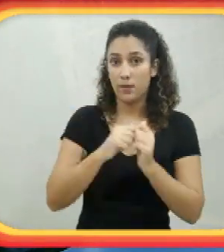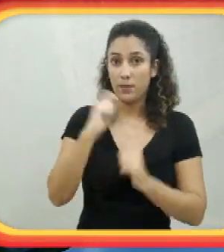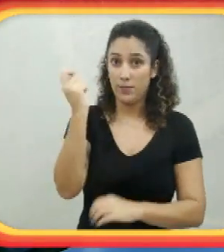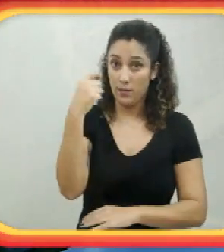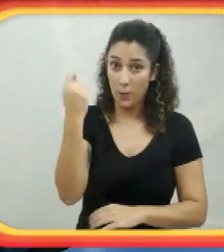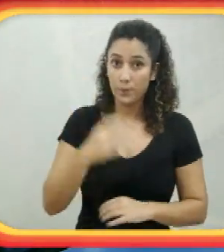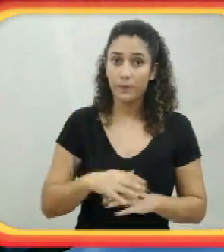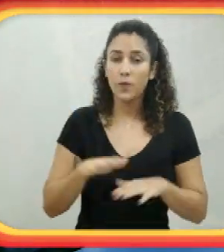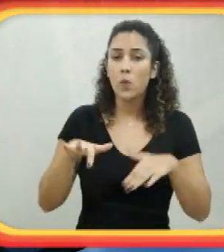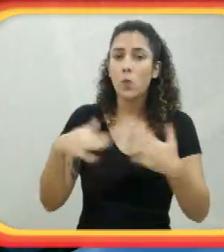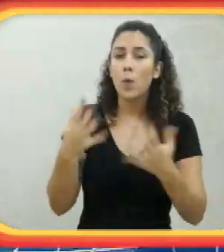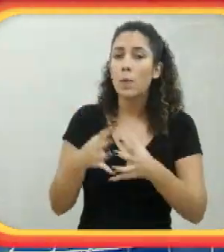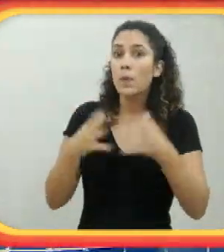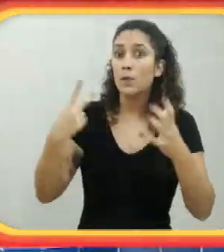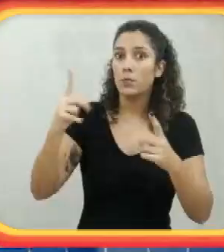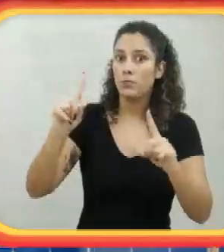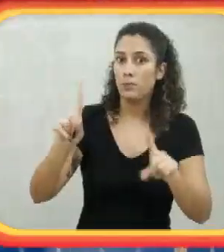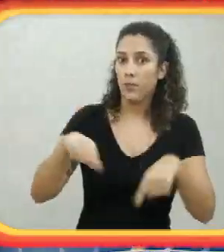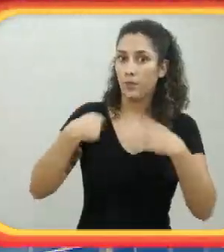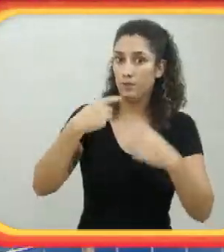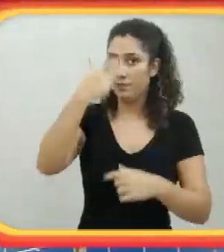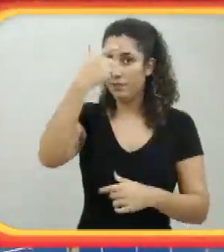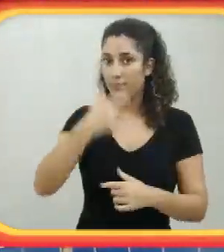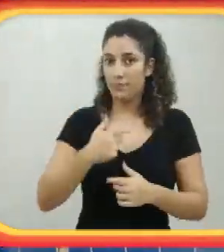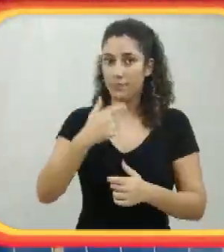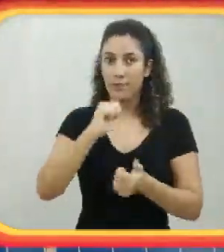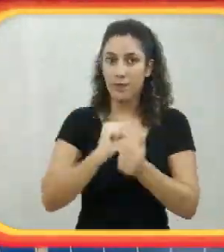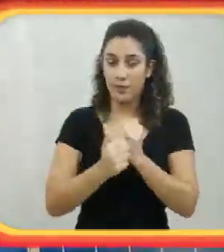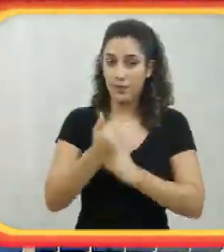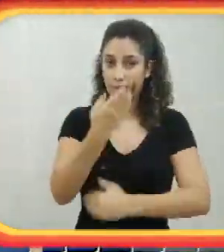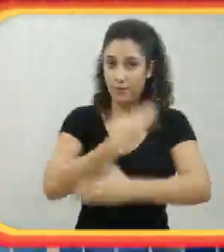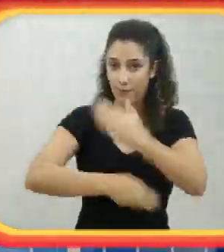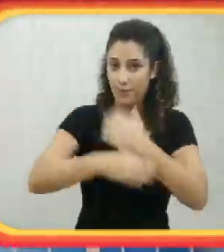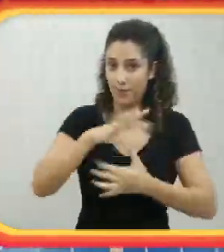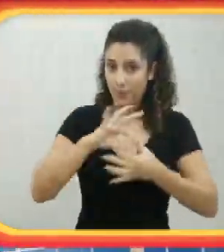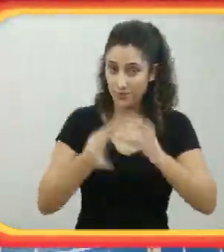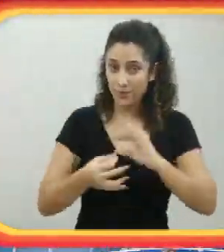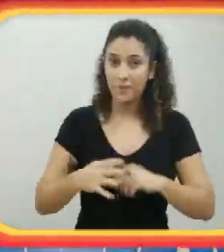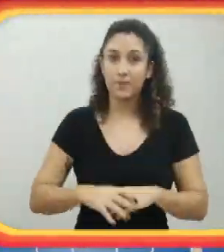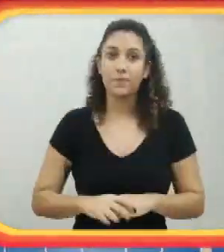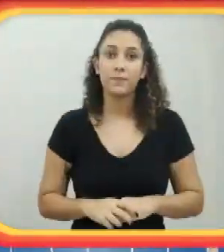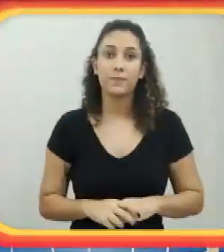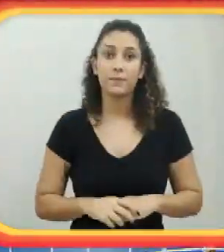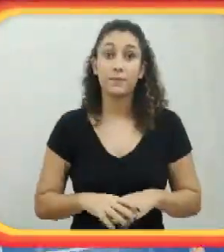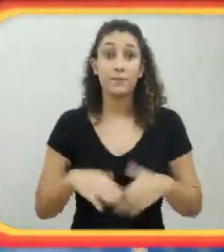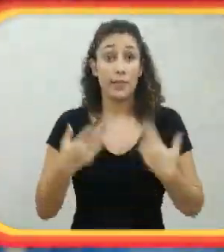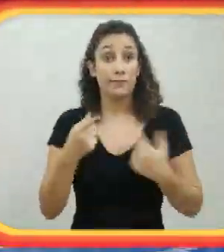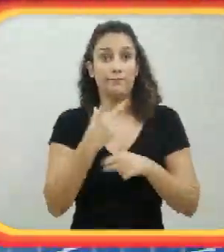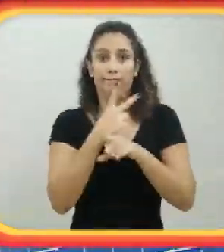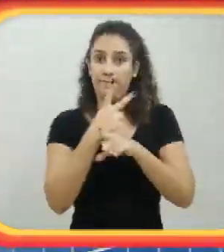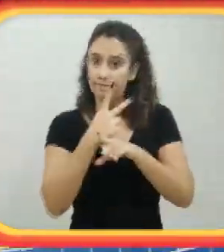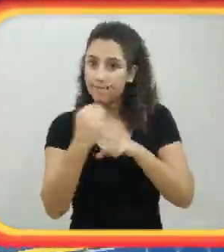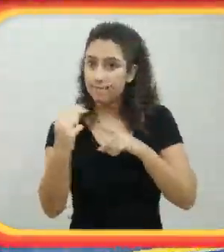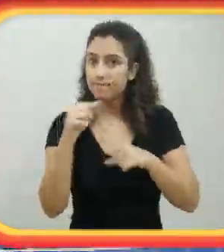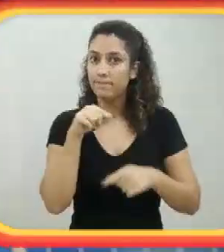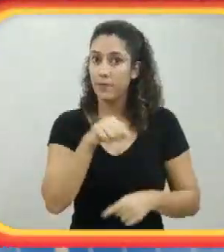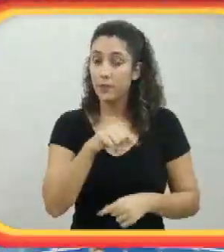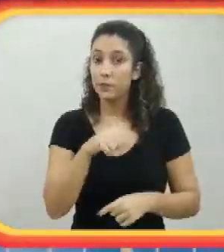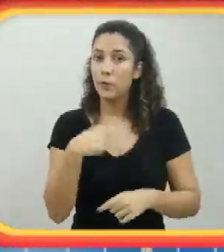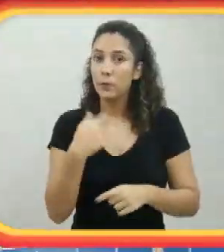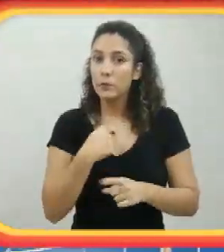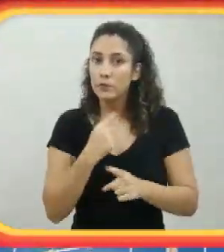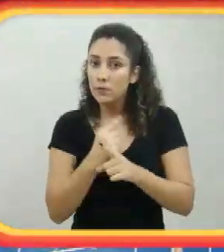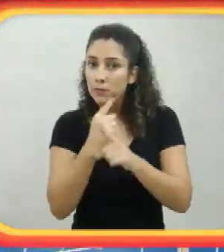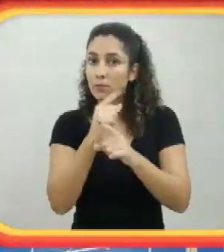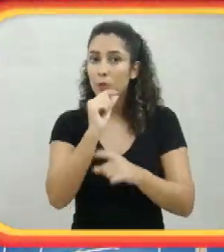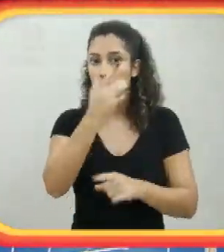atleta da seleção. Qual o maior desafio como atleta paralímpica? São, vem-se alguns obstáculos